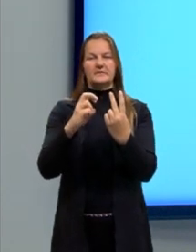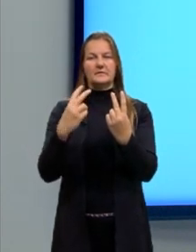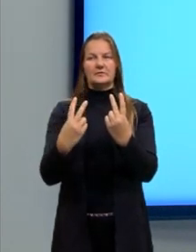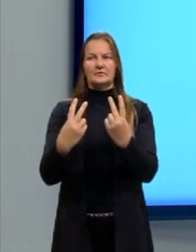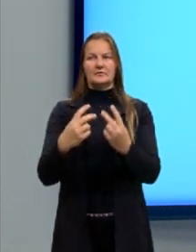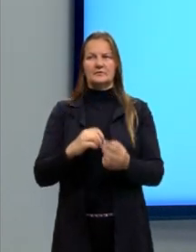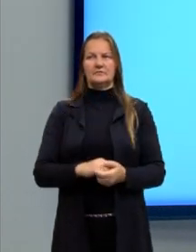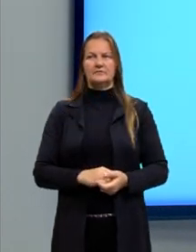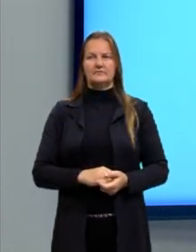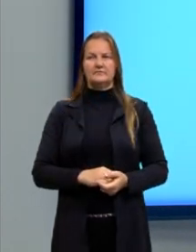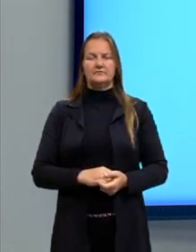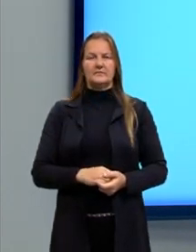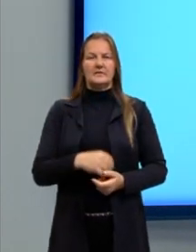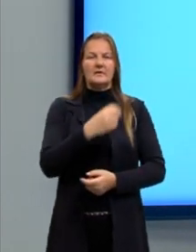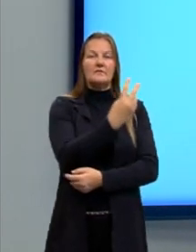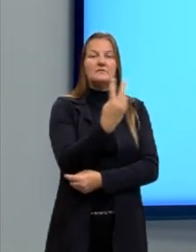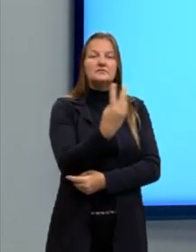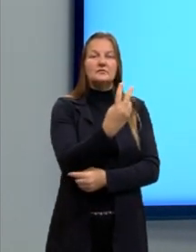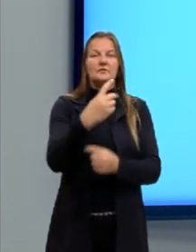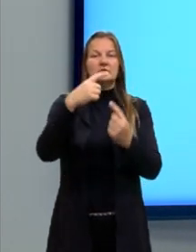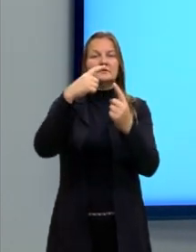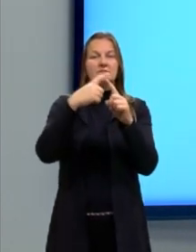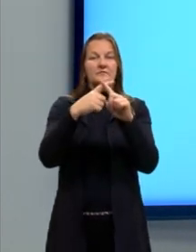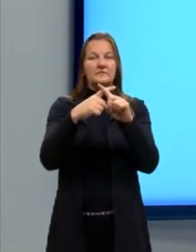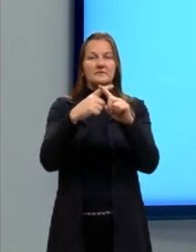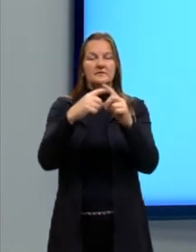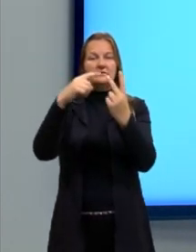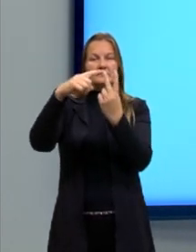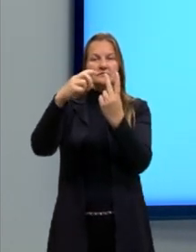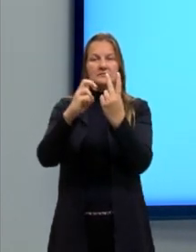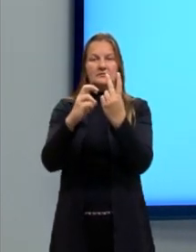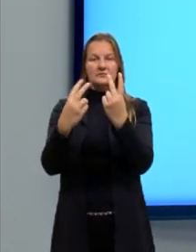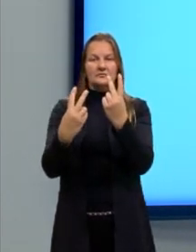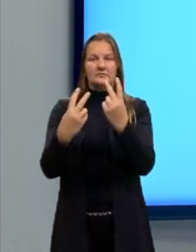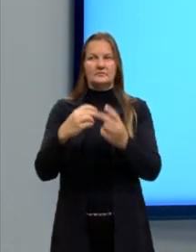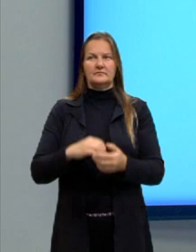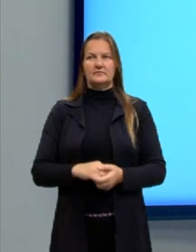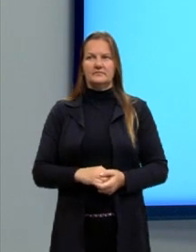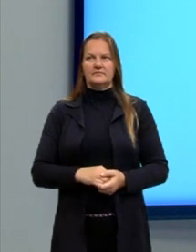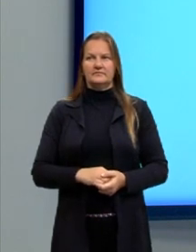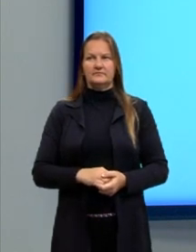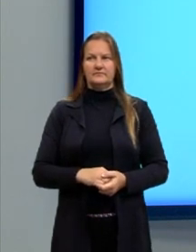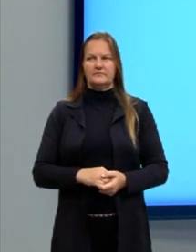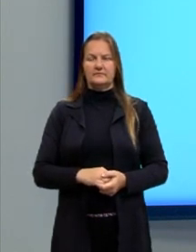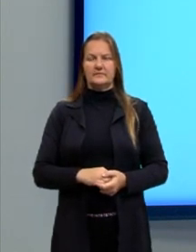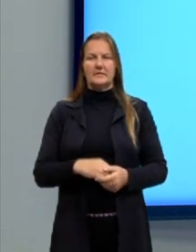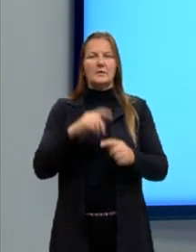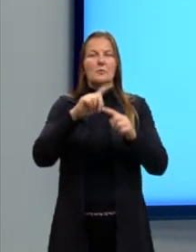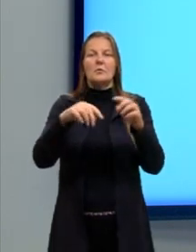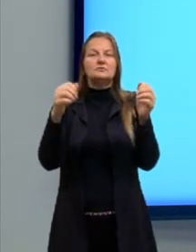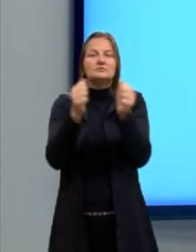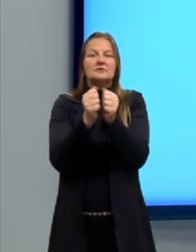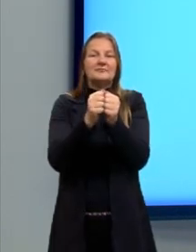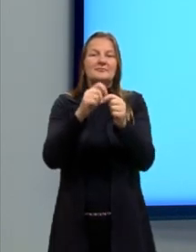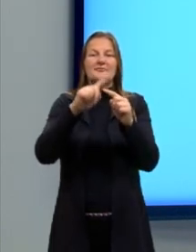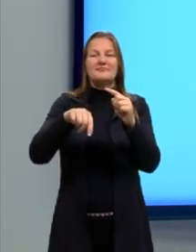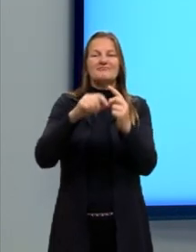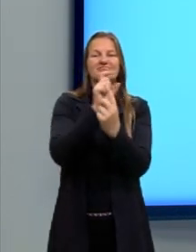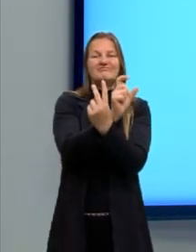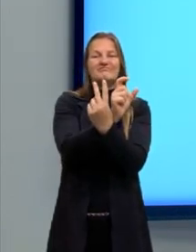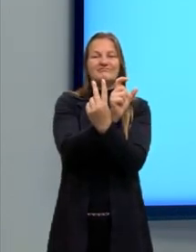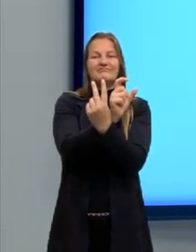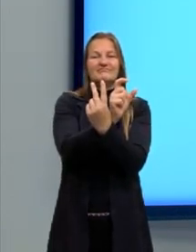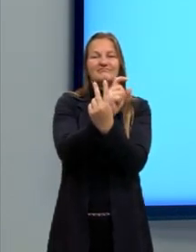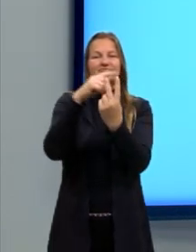O numerador, nós teríamos 22 raiz de 52, já que eu não posso juntar, né? Porque um termo possui o radical